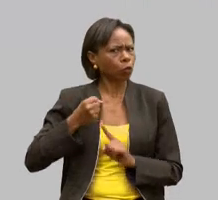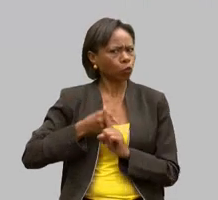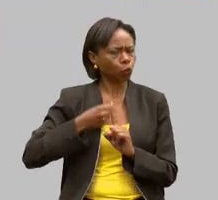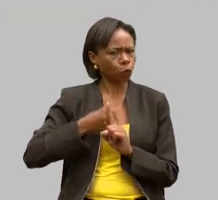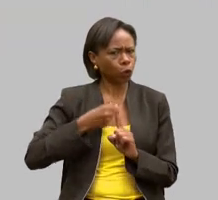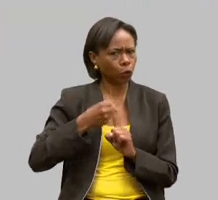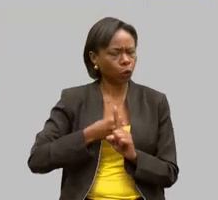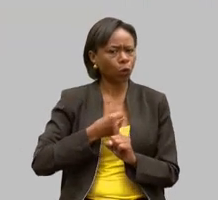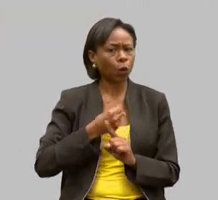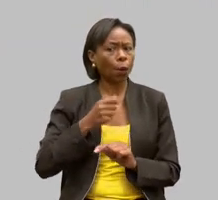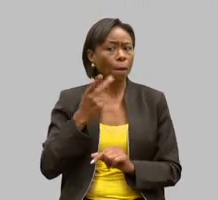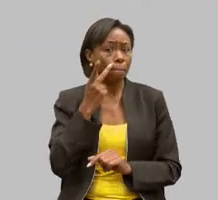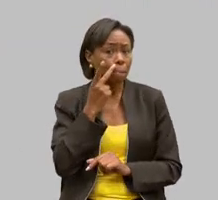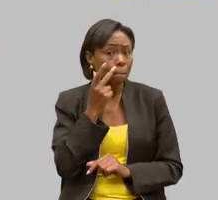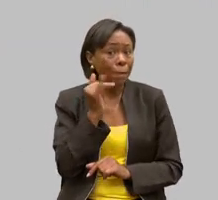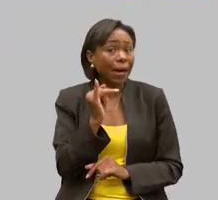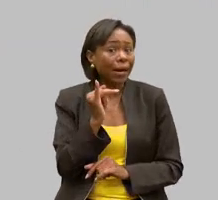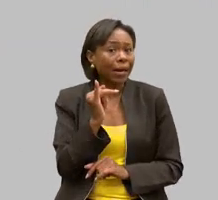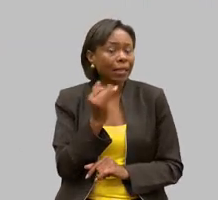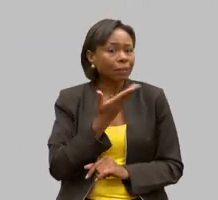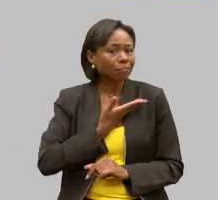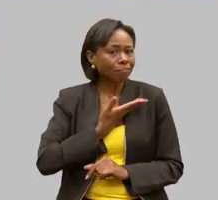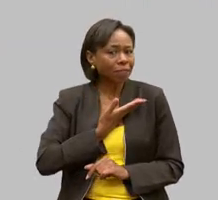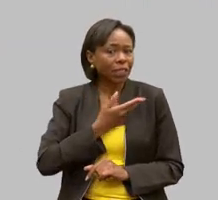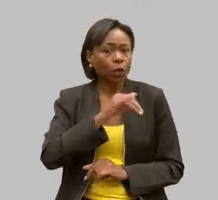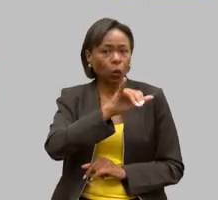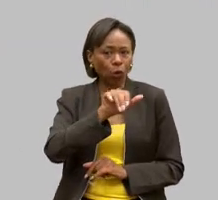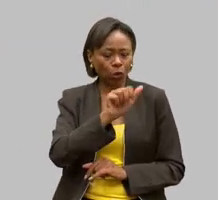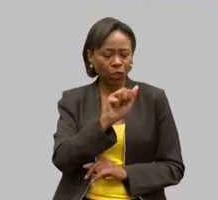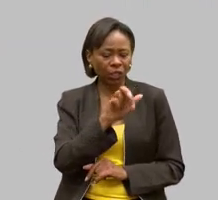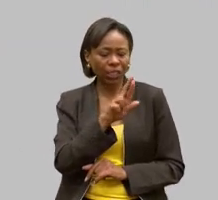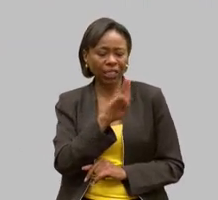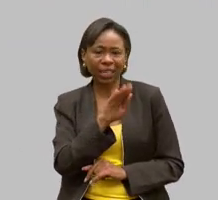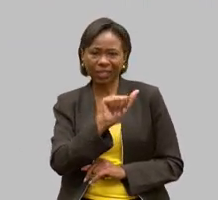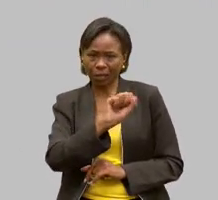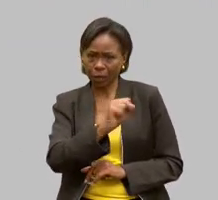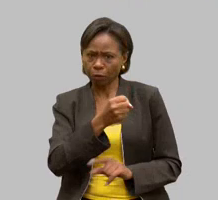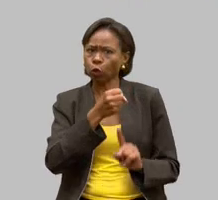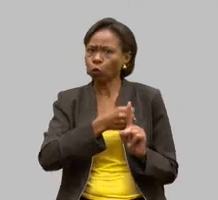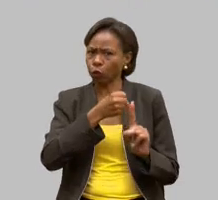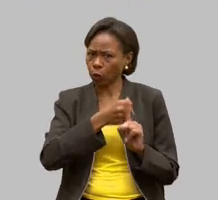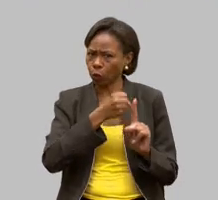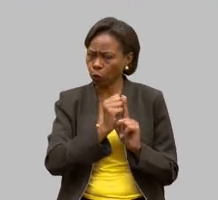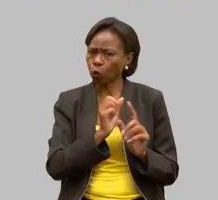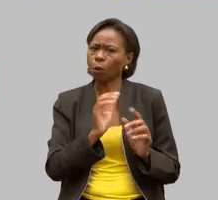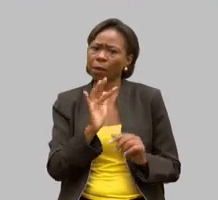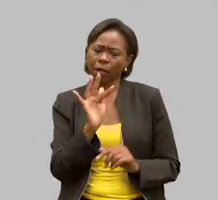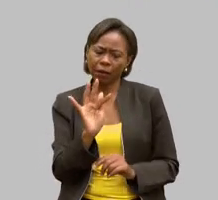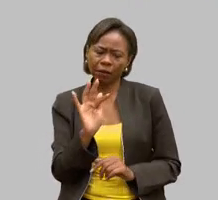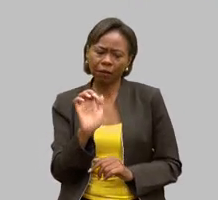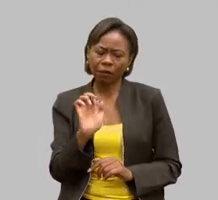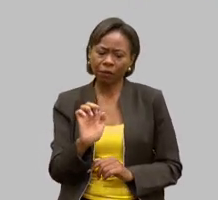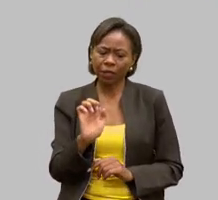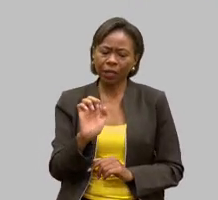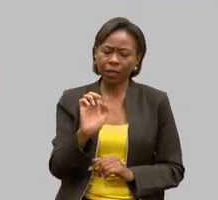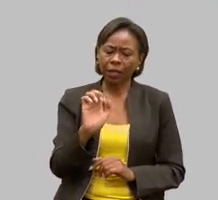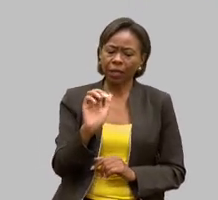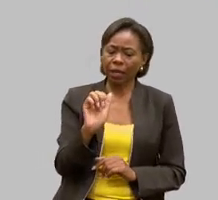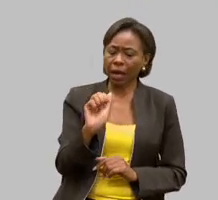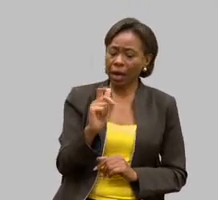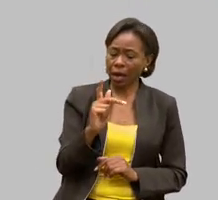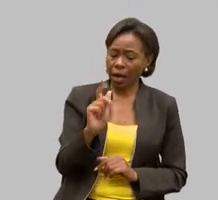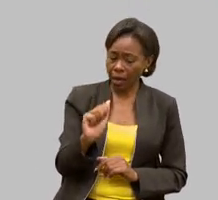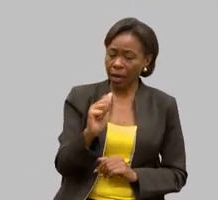amigo, Jarbas Felden de Barros, um lutador da Federação das Rapazes, que conhece todo o nosso Estado, sempre